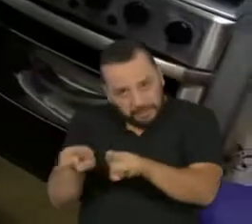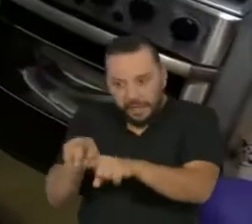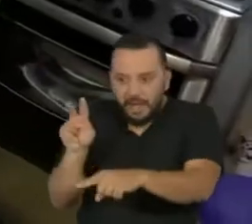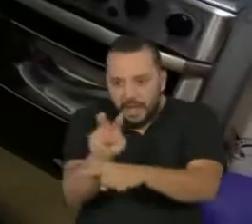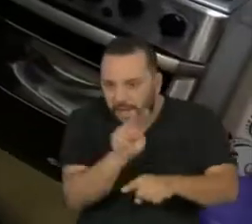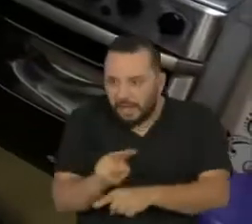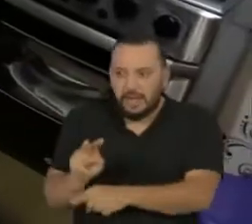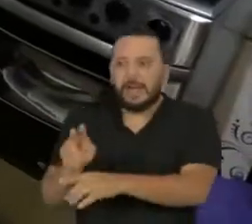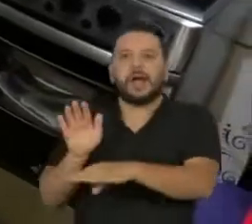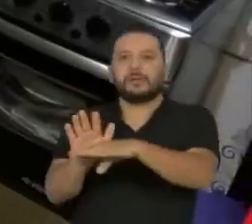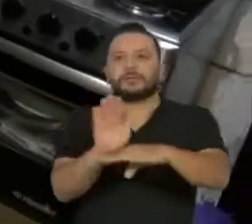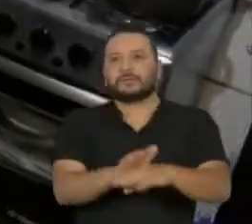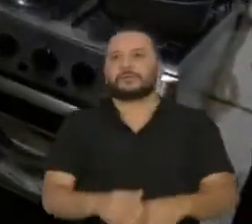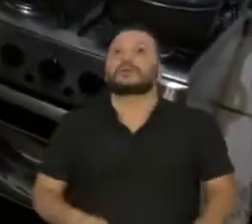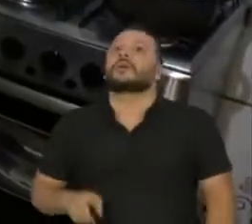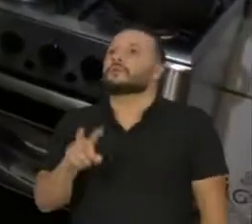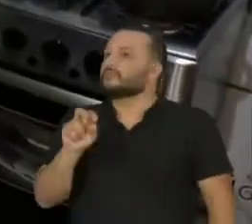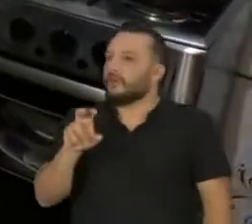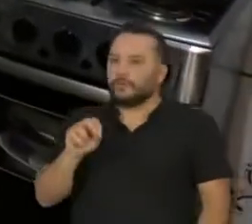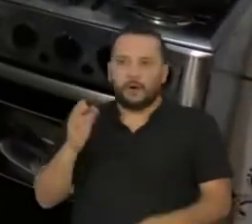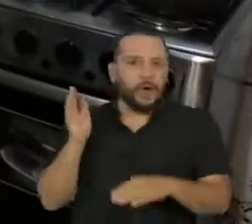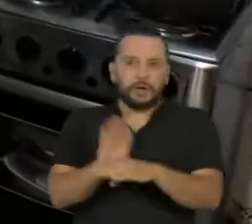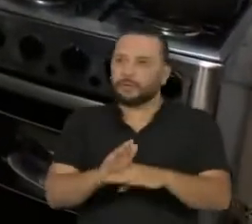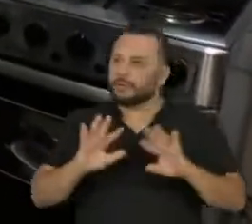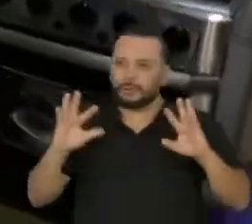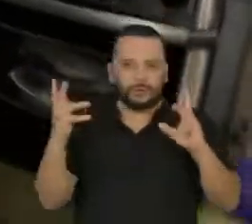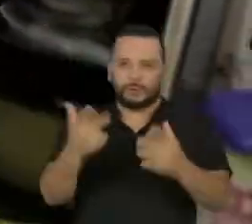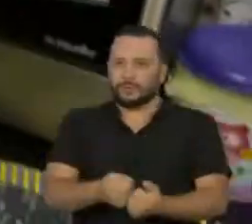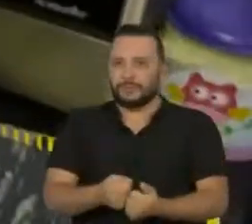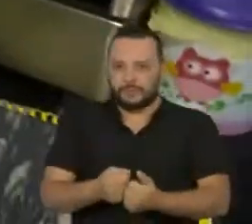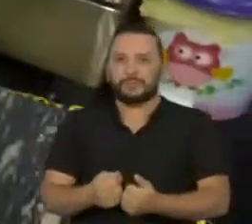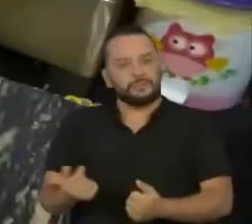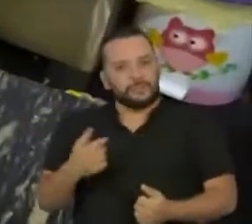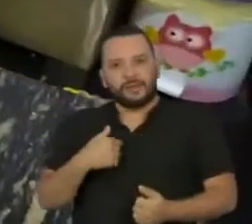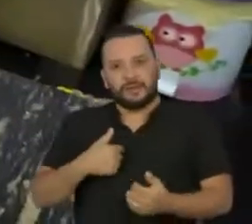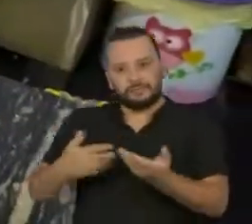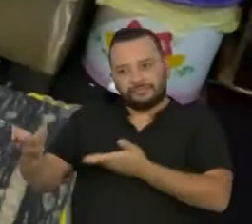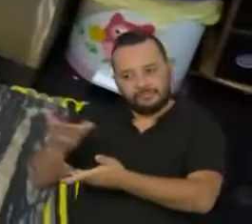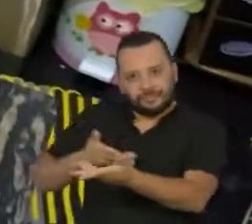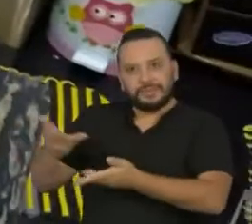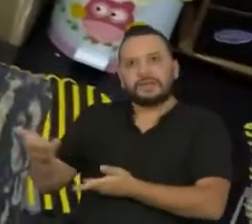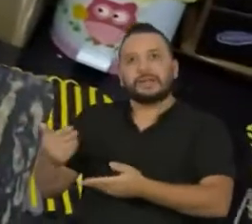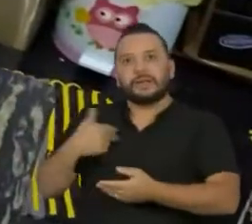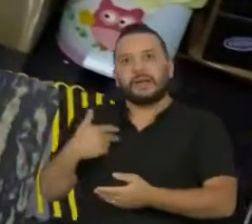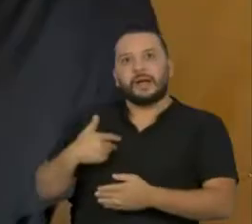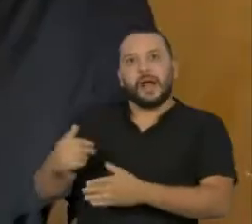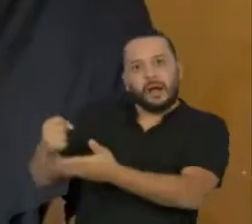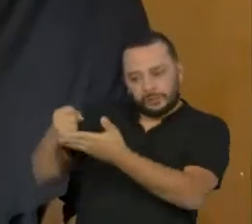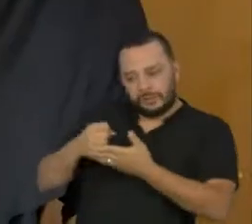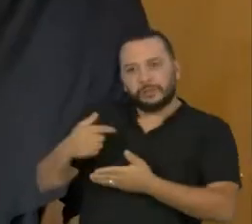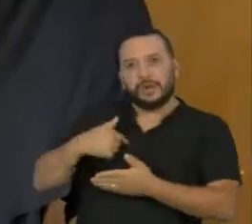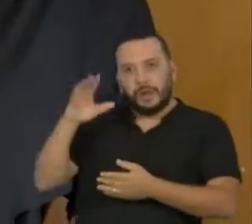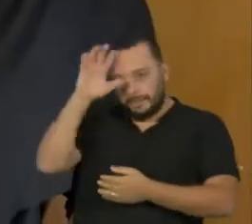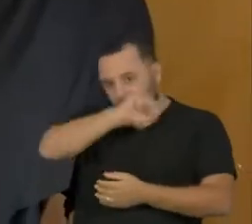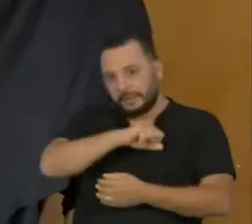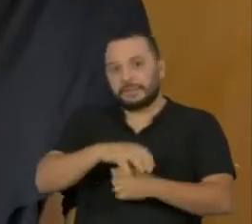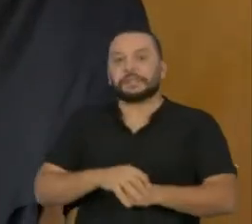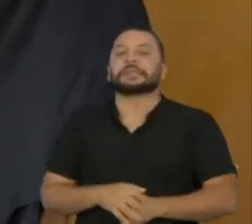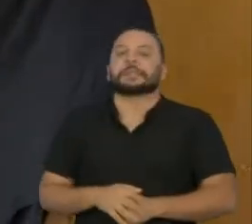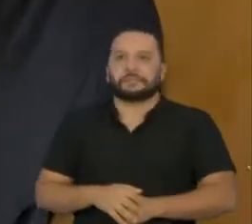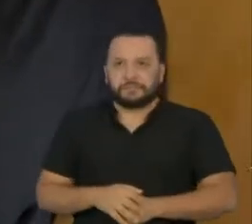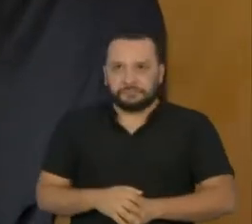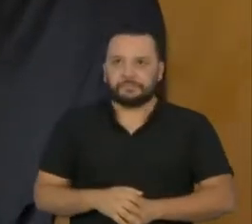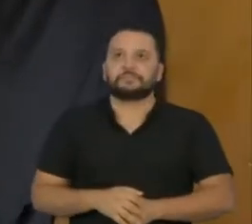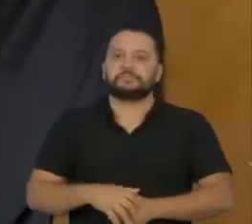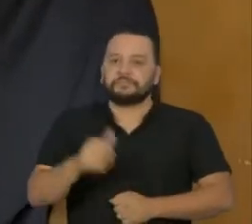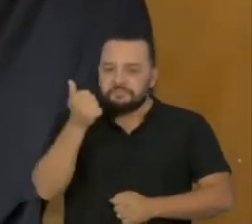Ah, minha avó ajudando todo mundo, ela paga um curso meu, ajudando eu, né? Pra ser alguém na vida. Se não fosse minha mãe quando eu